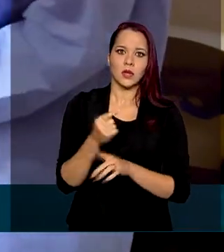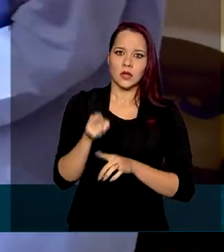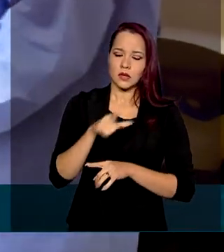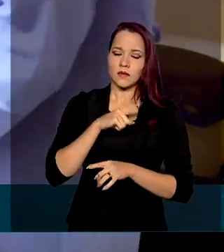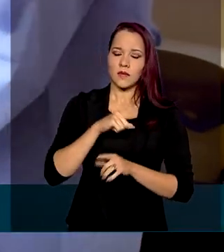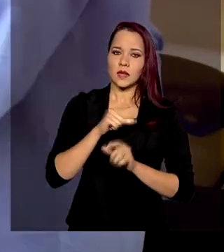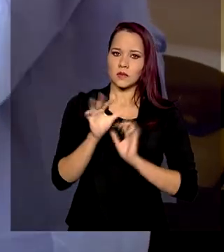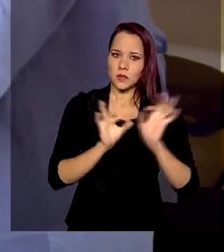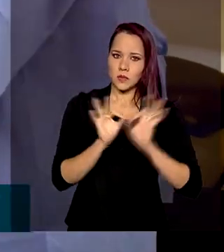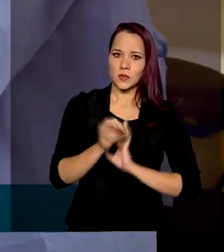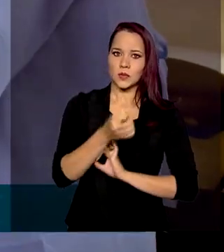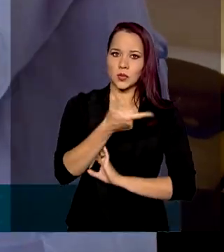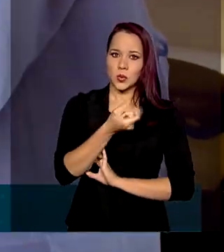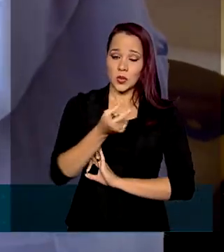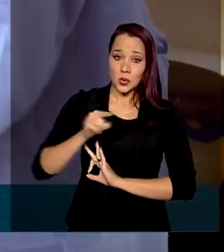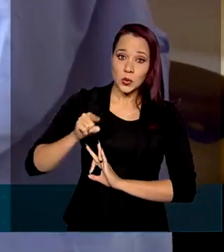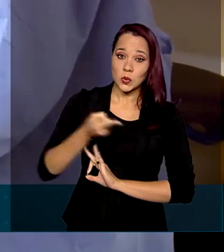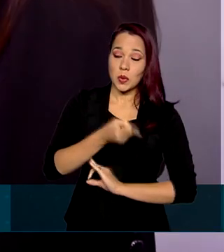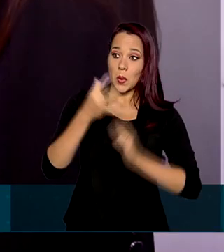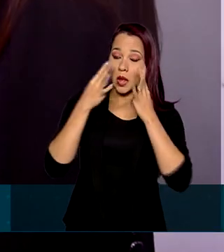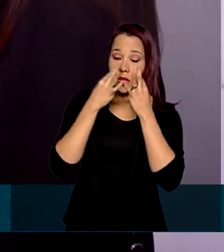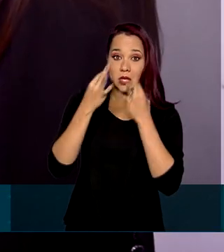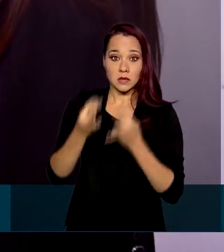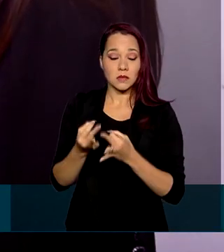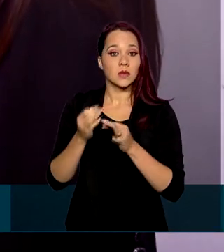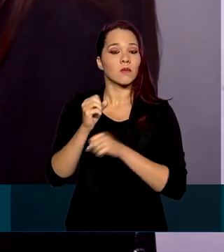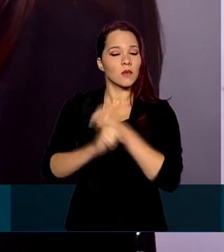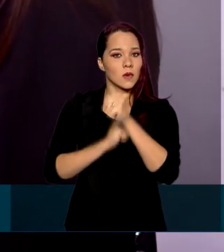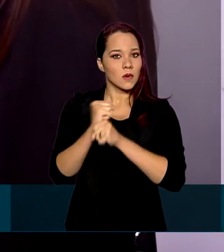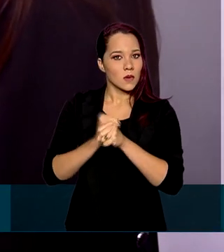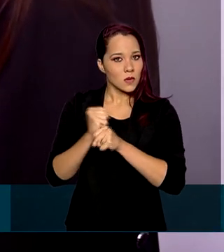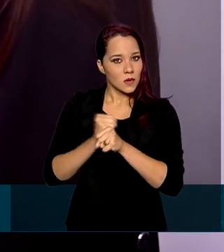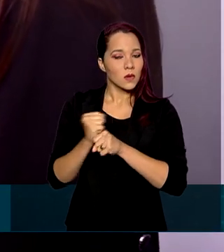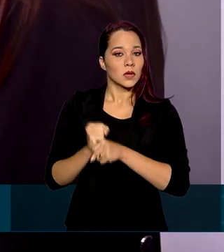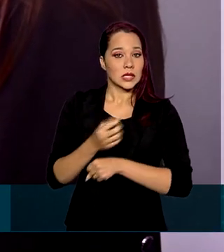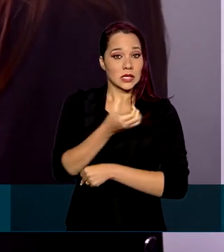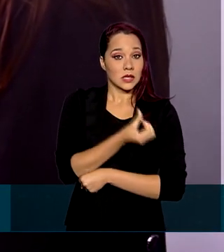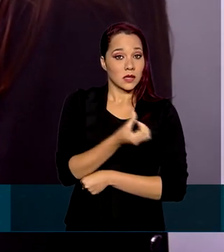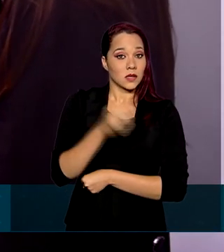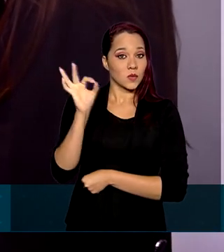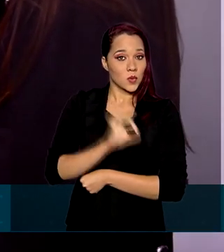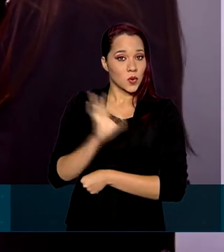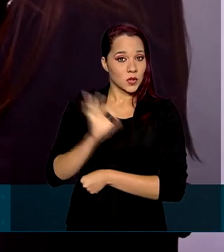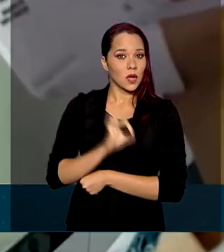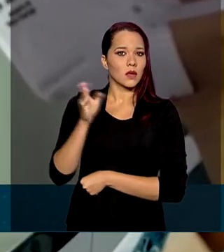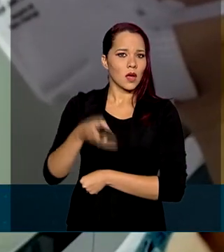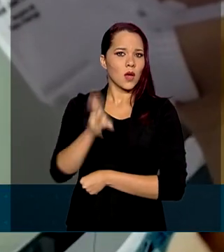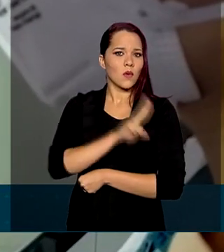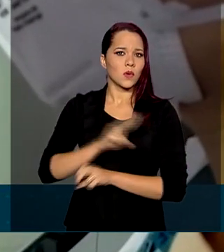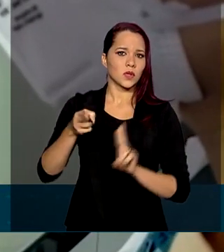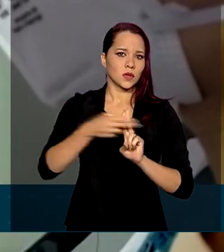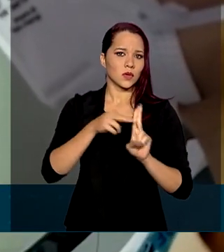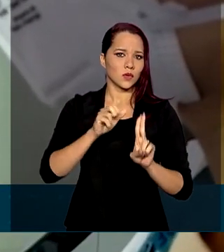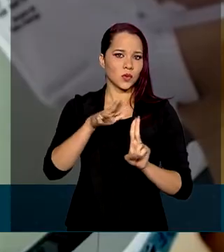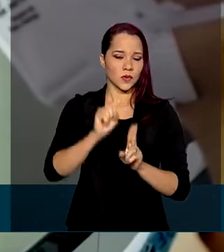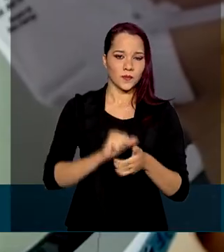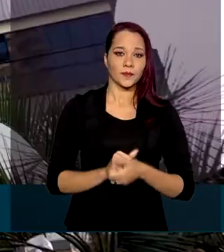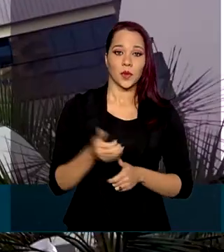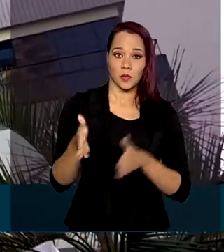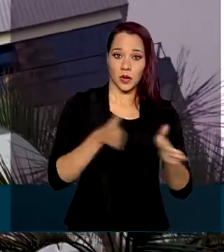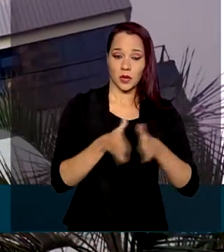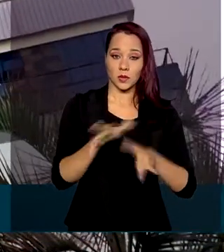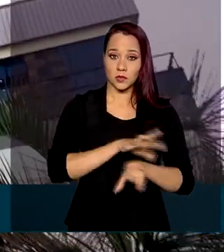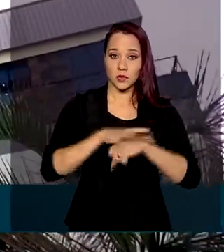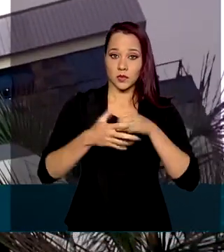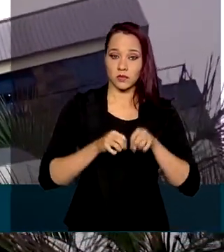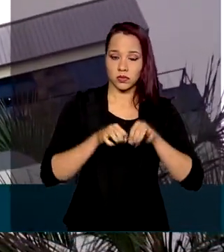200 mil atendimentos por ano, 66% deles pelo SUS. Durante a pandemia, a